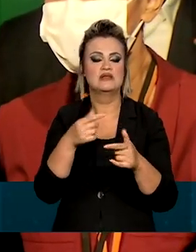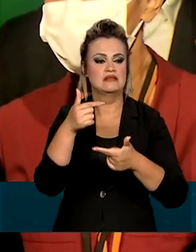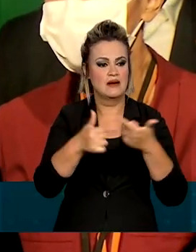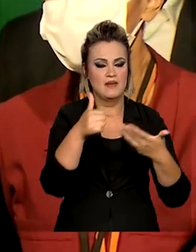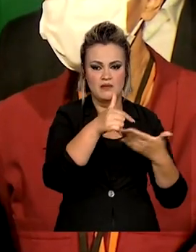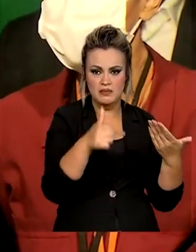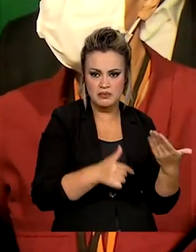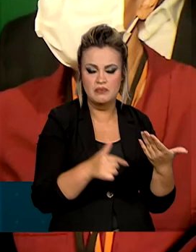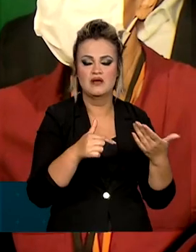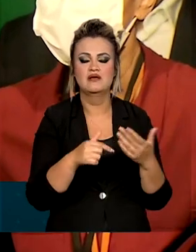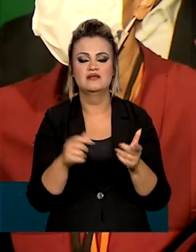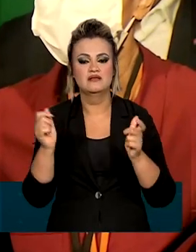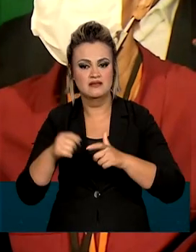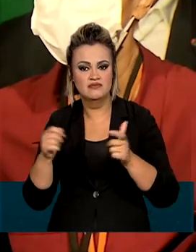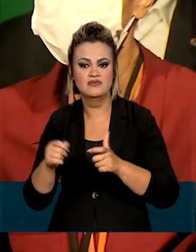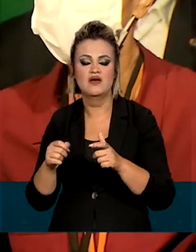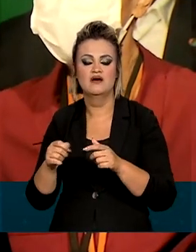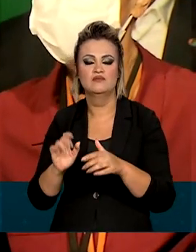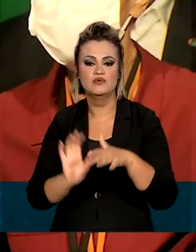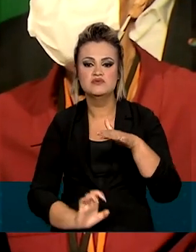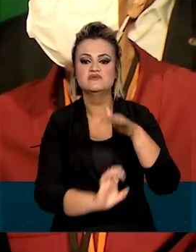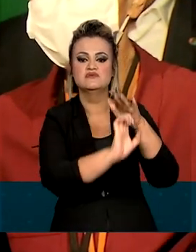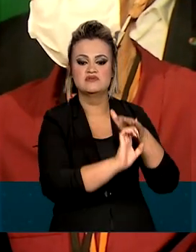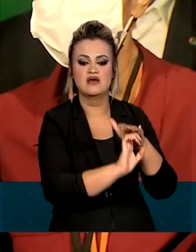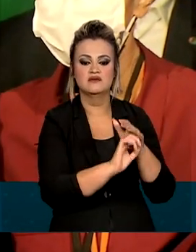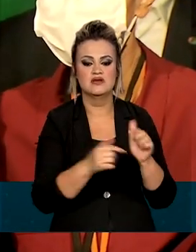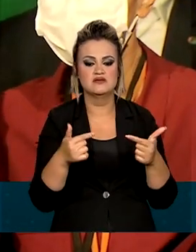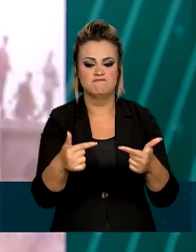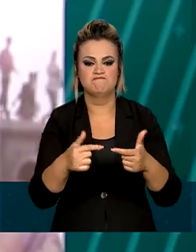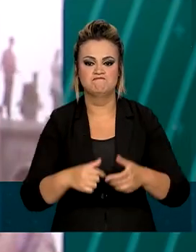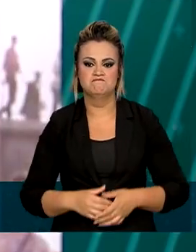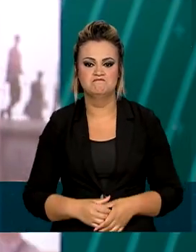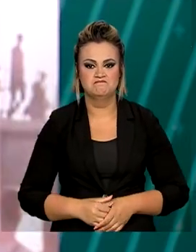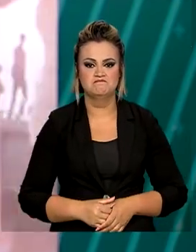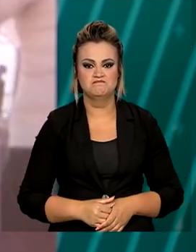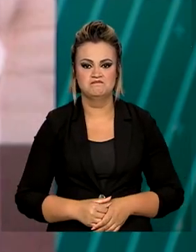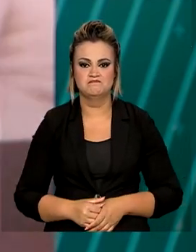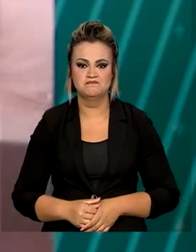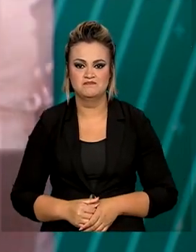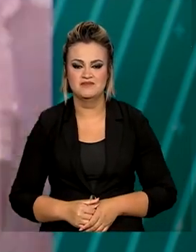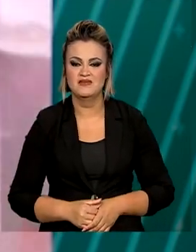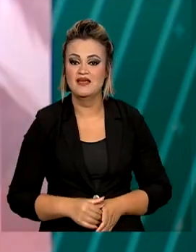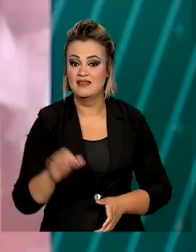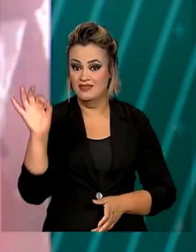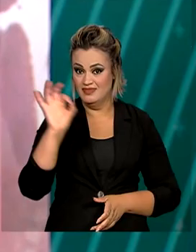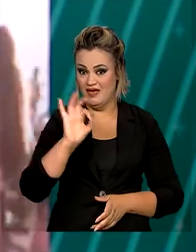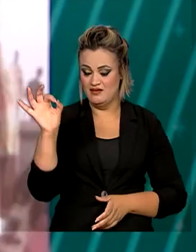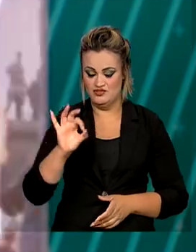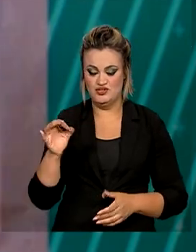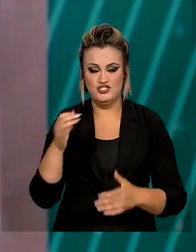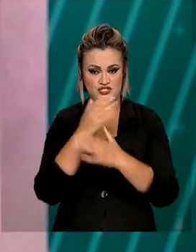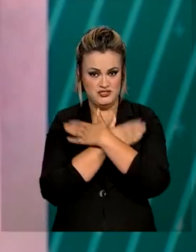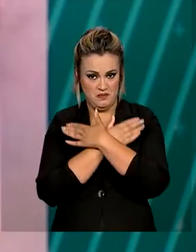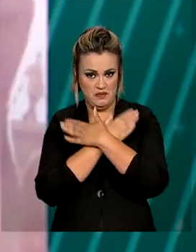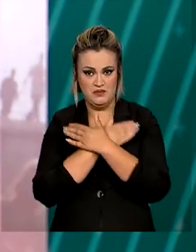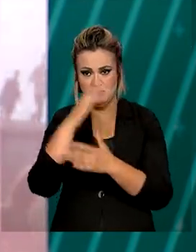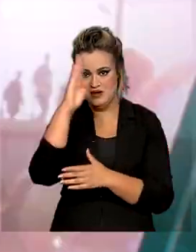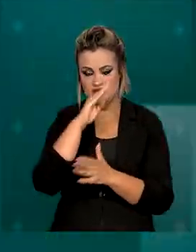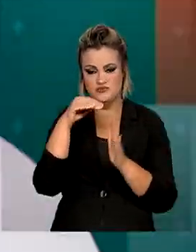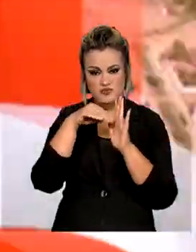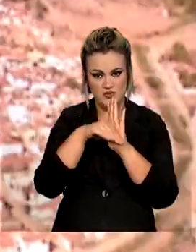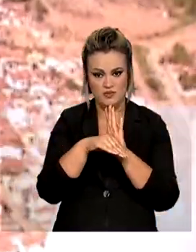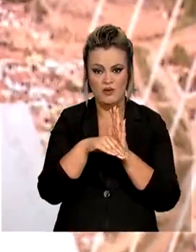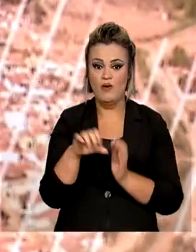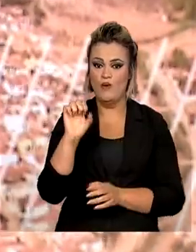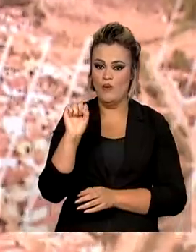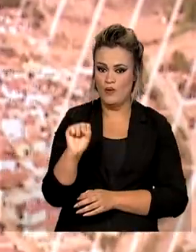recompor minimamente a capacidade do Estado de poder atuar. A taxa de desemprego no país chegou